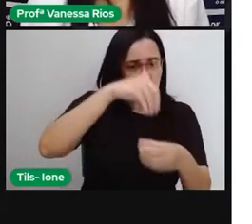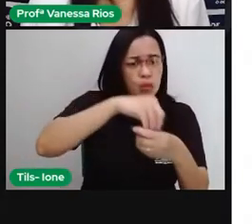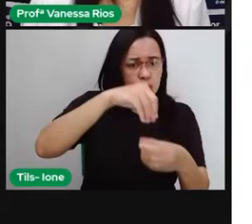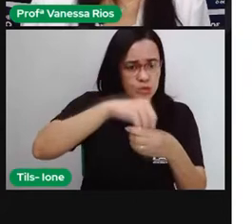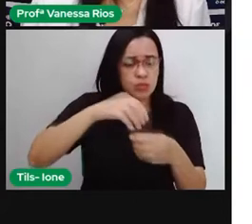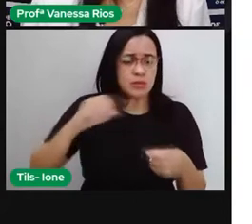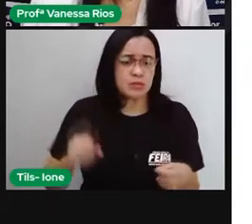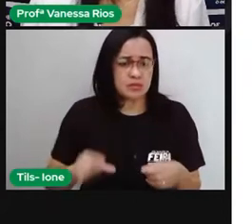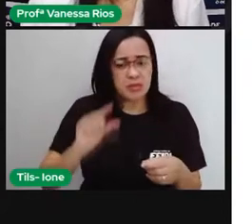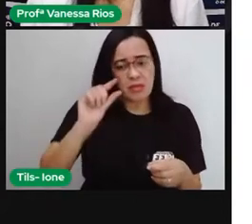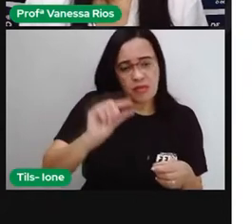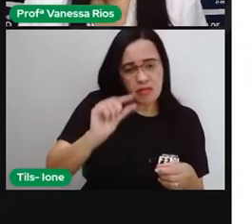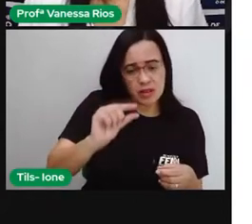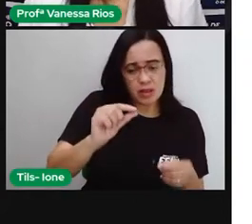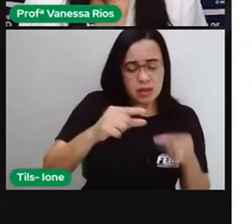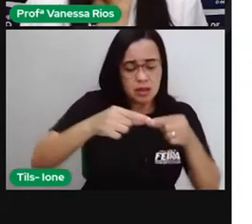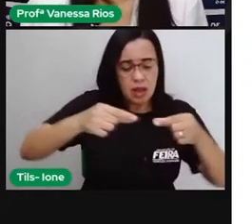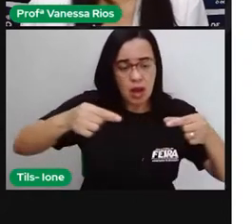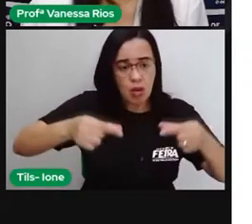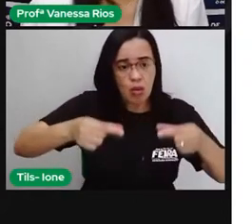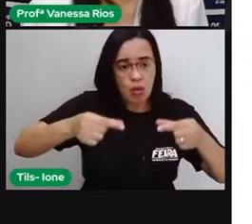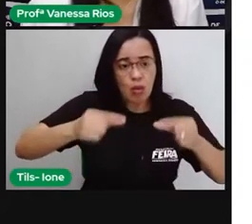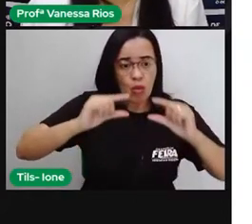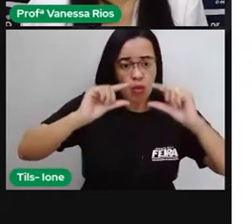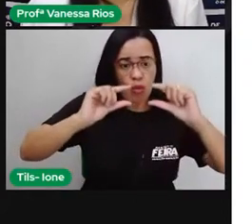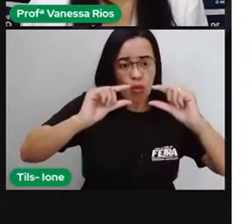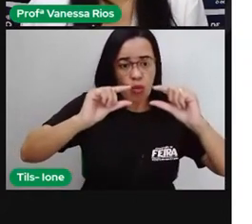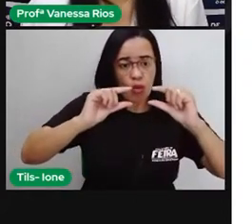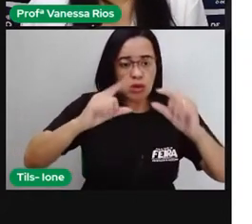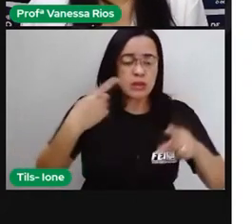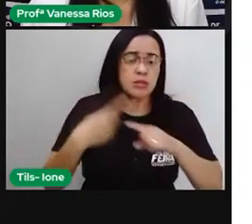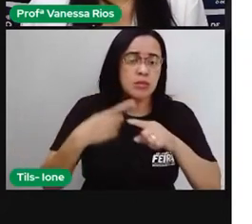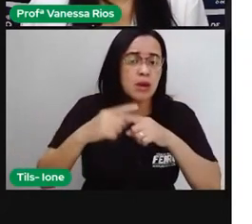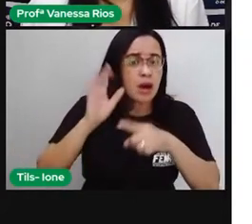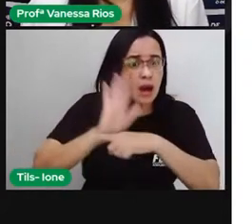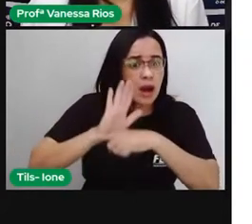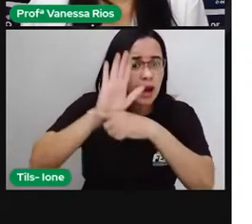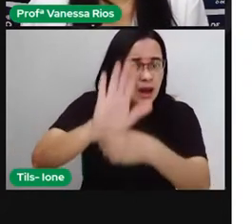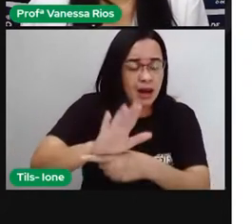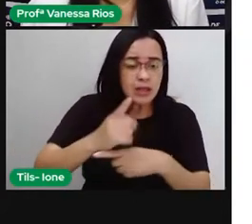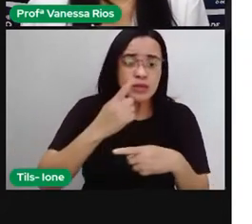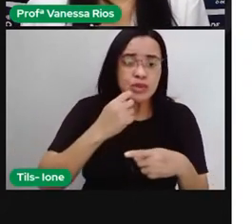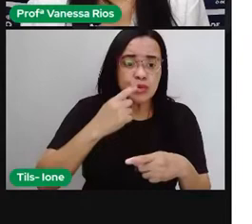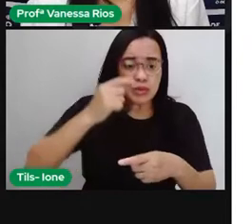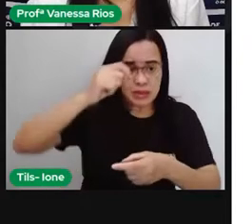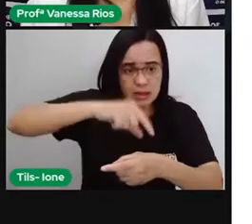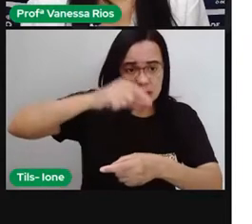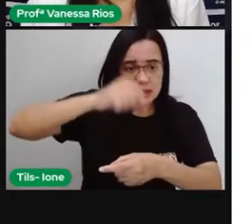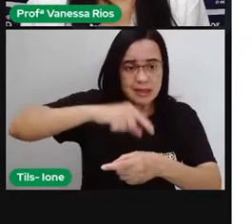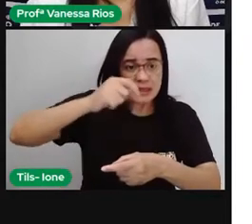grossa, mais fina, tudo isso para que o transporte do sangue aconteça aí de forma